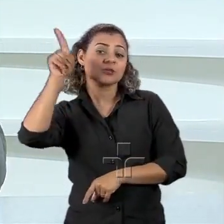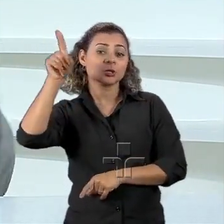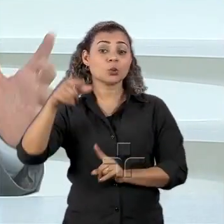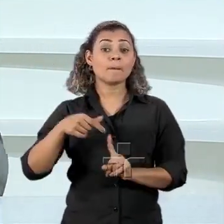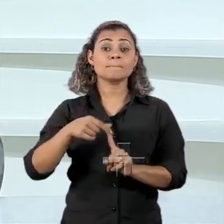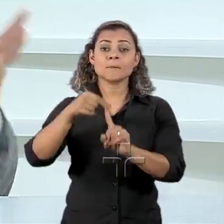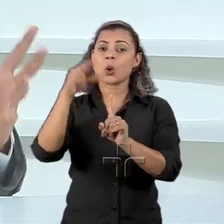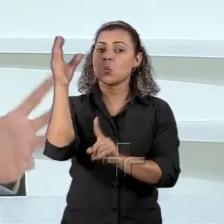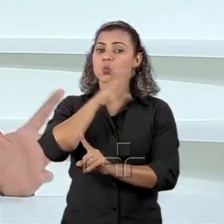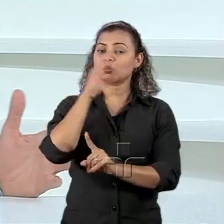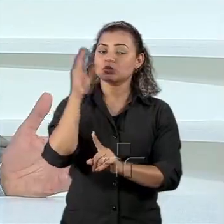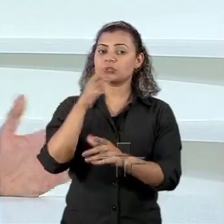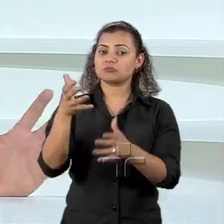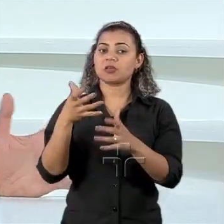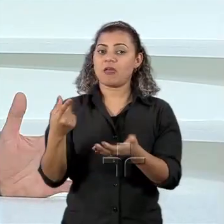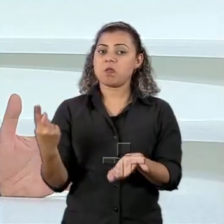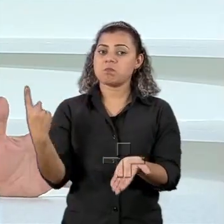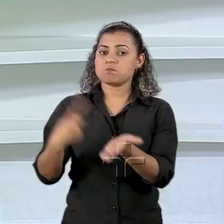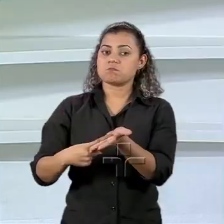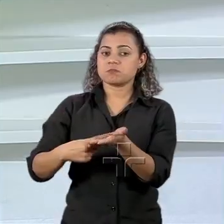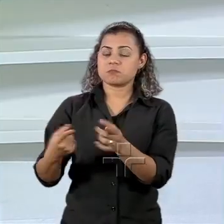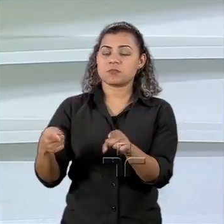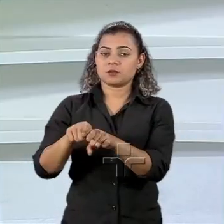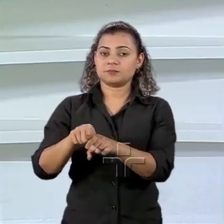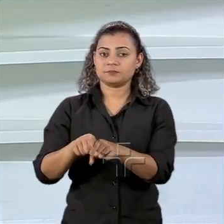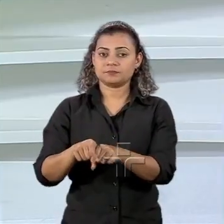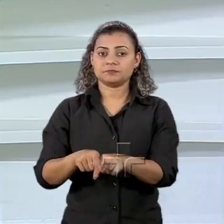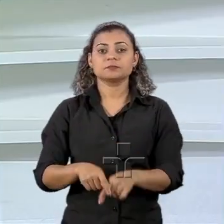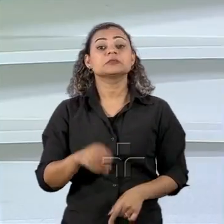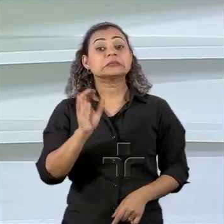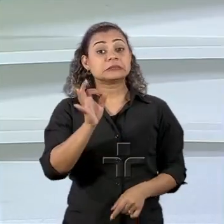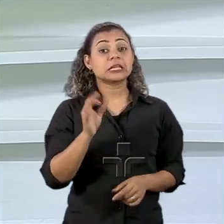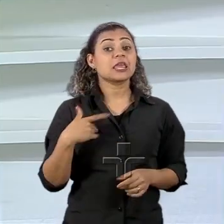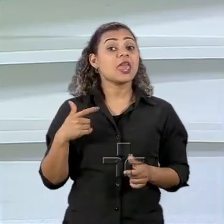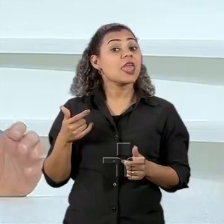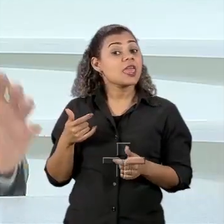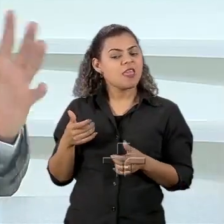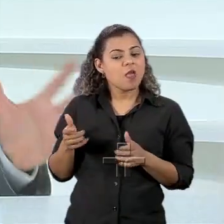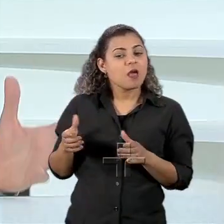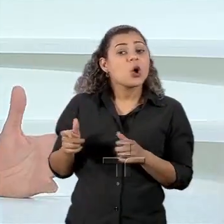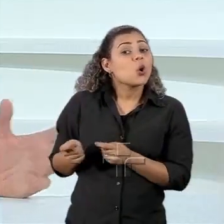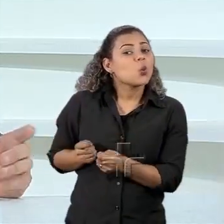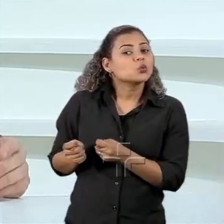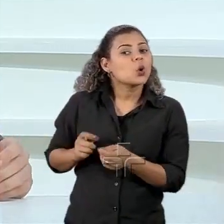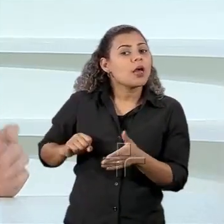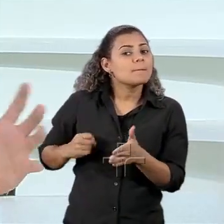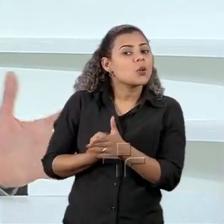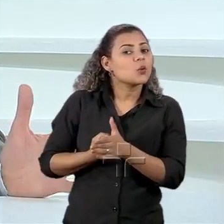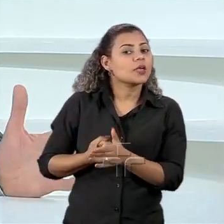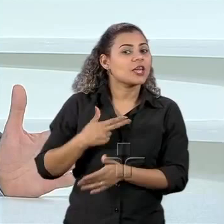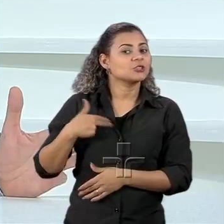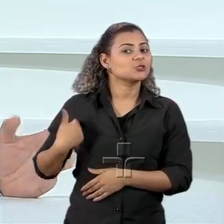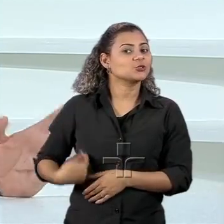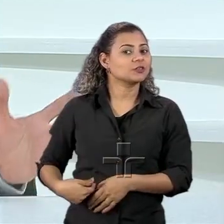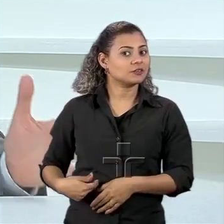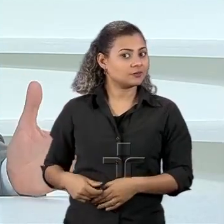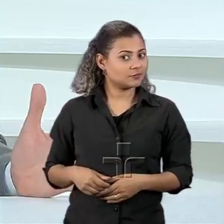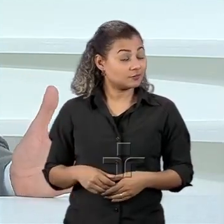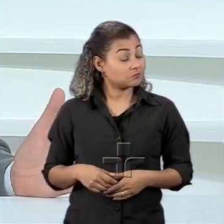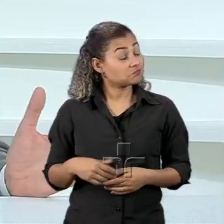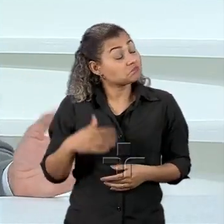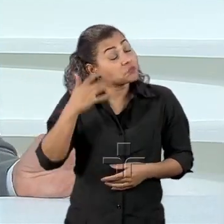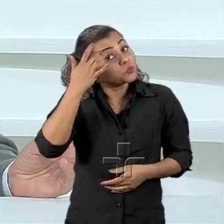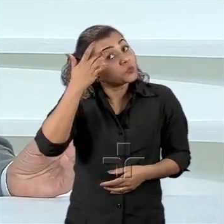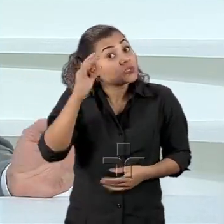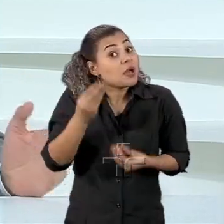prioritária, não está bem formulado isso. E restringir o investimento chinês. Restringir o investimento chinês. então, não se sabe bem o que vai ser isso, é uma grande